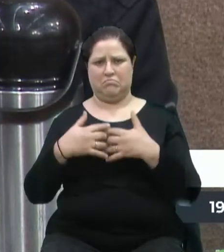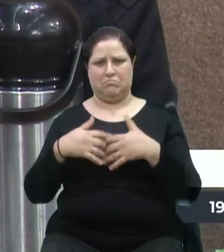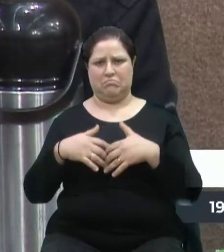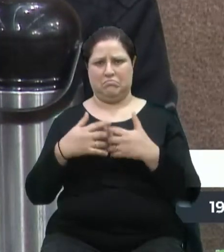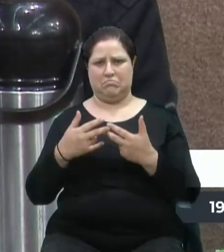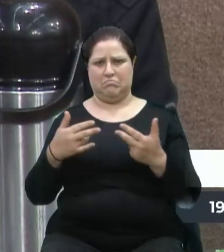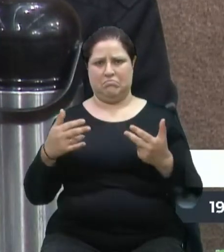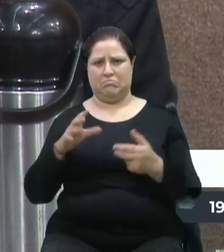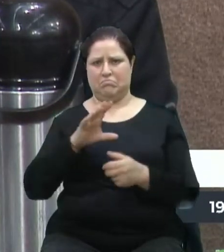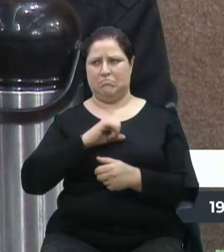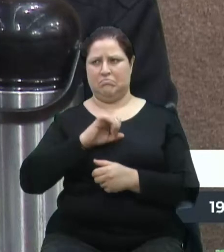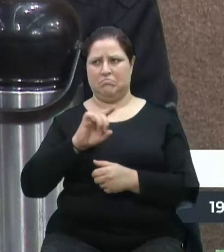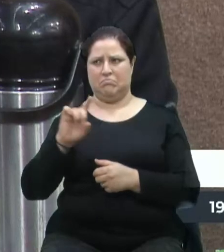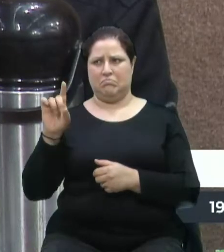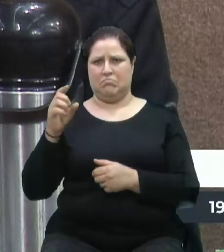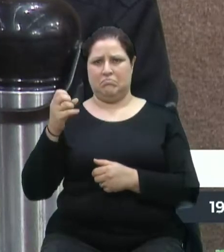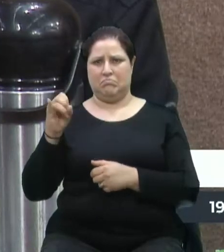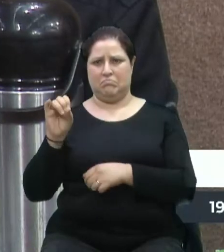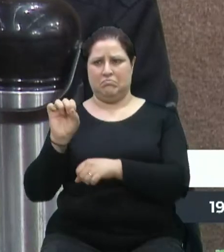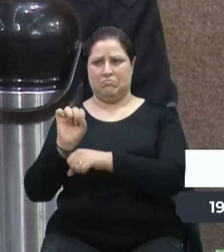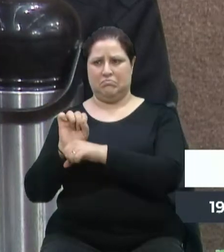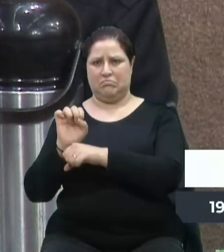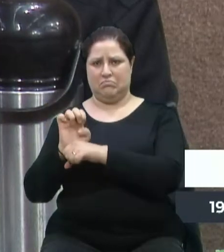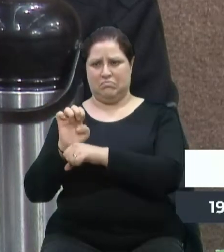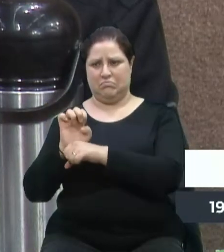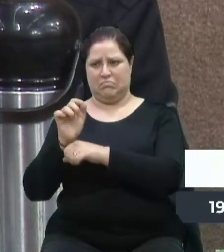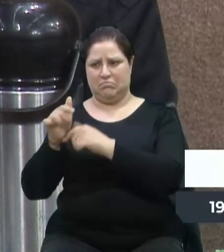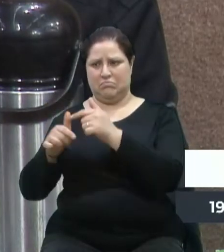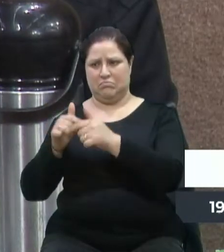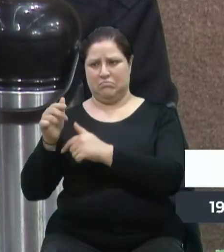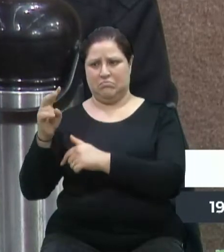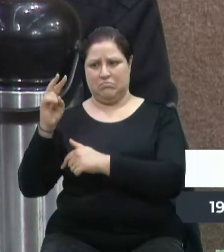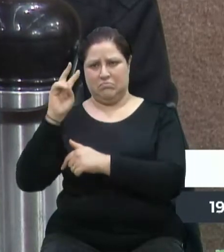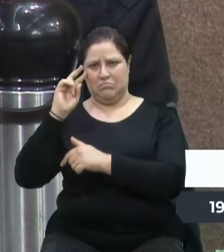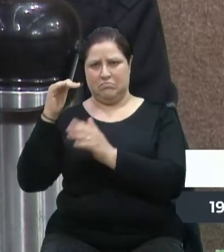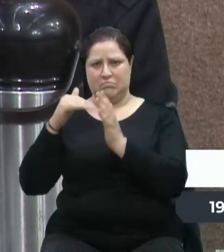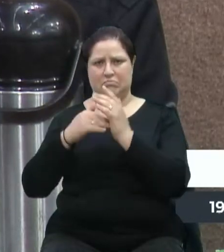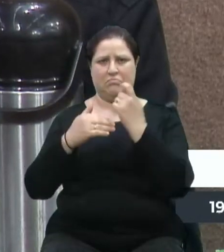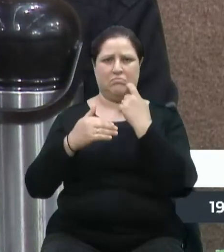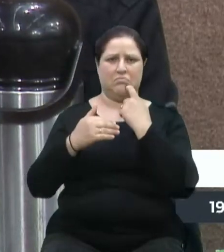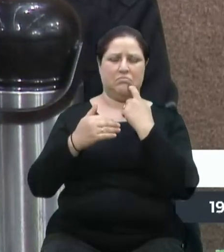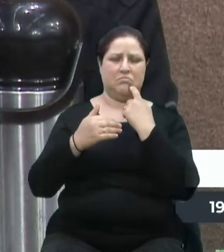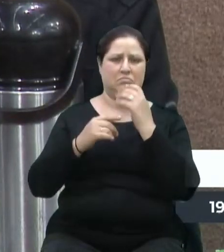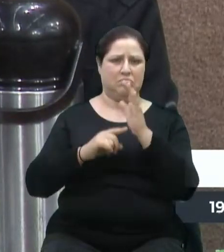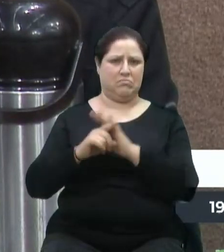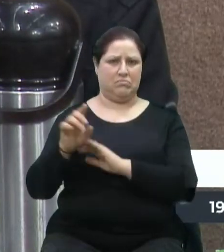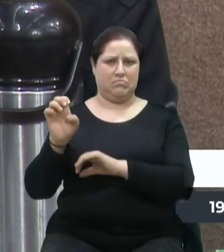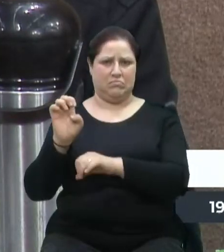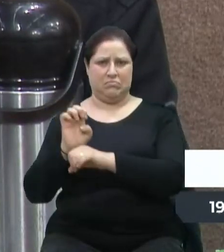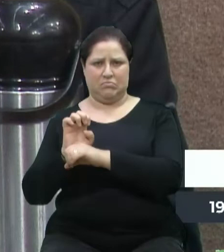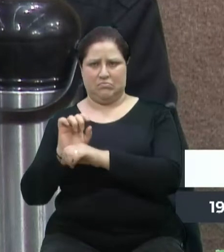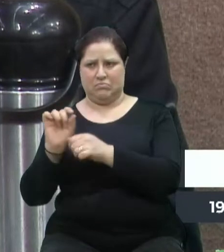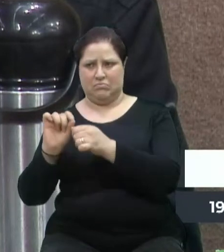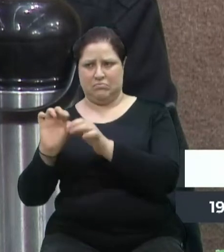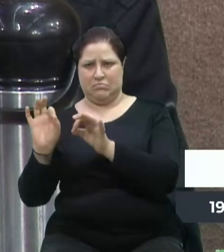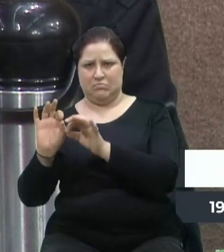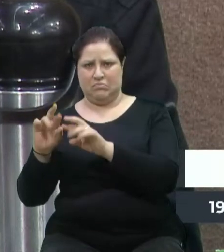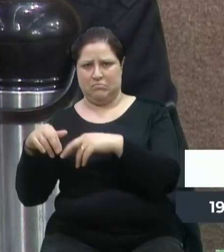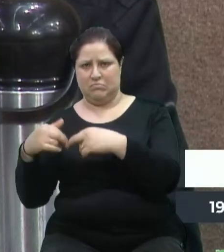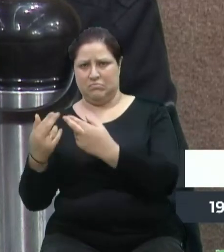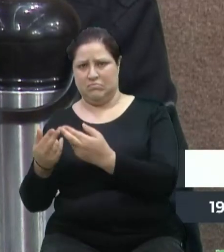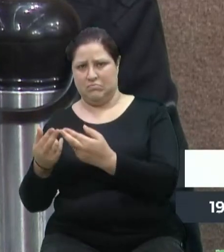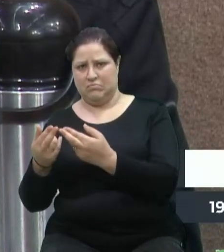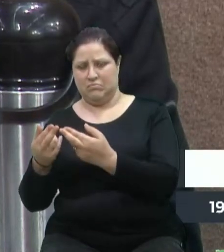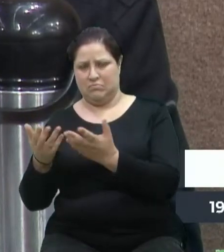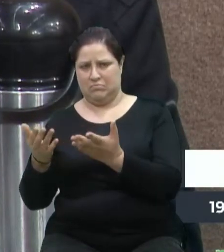Porque, pelo amor de Deus, se o Estado tem como trabalhar de segunda a sexta, será que as professoras do Estado não fazem reunião? Mas, com